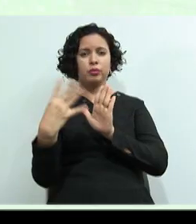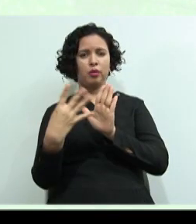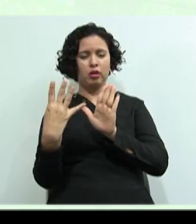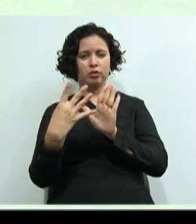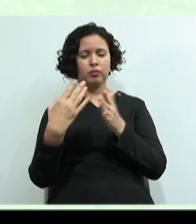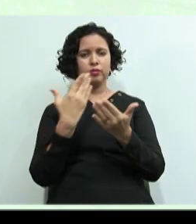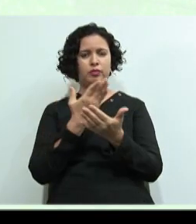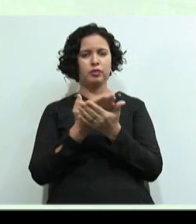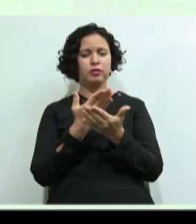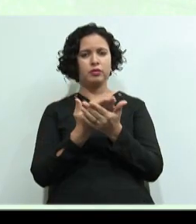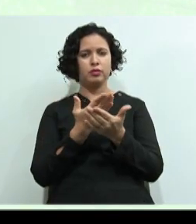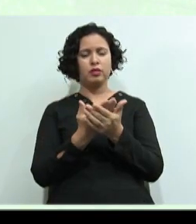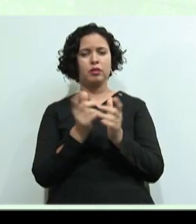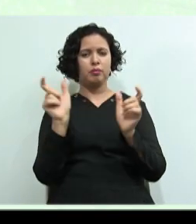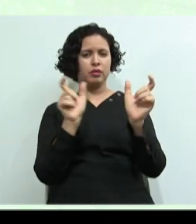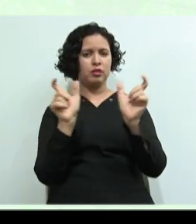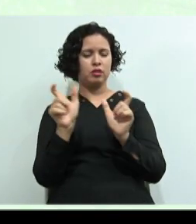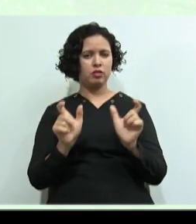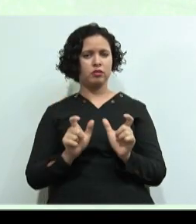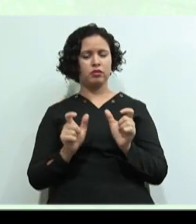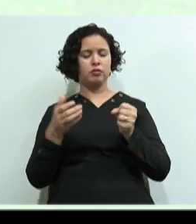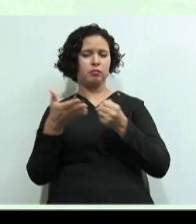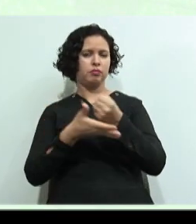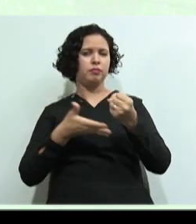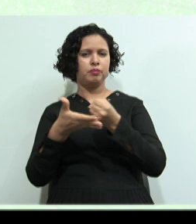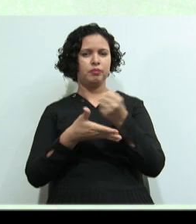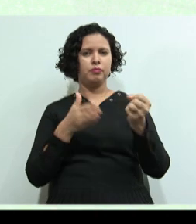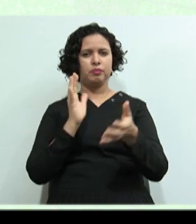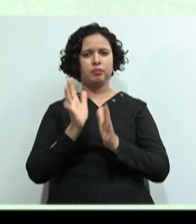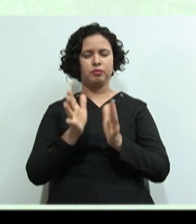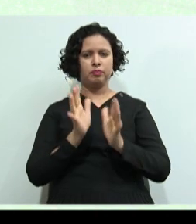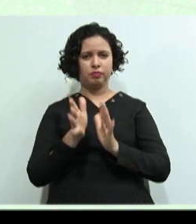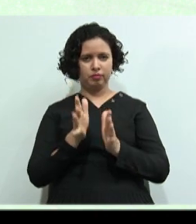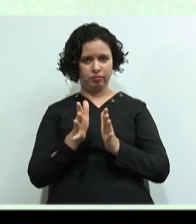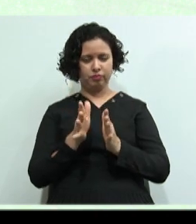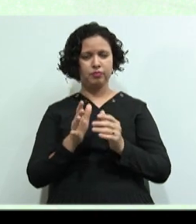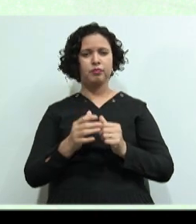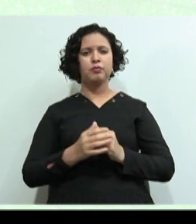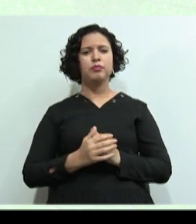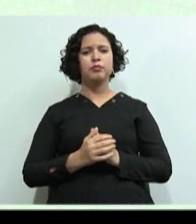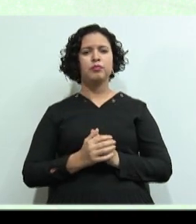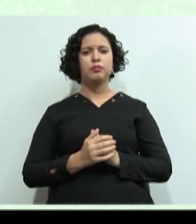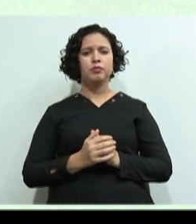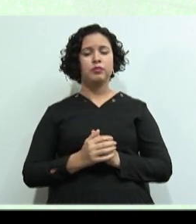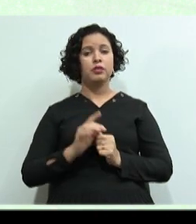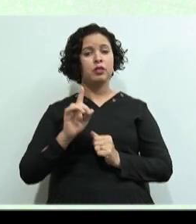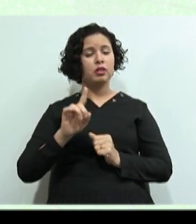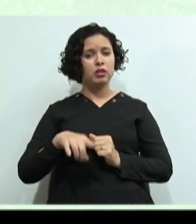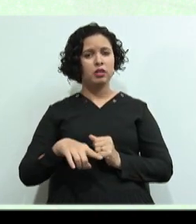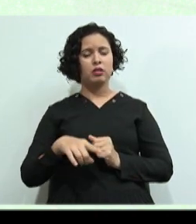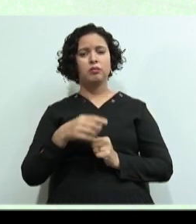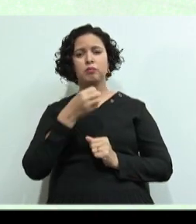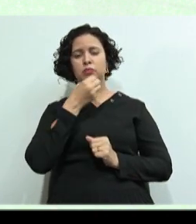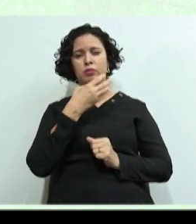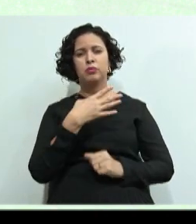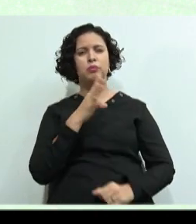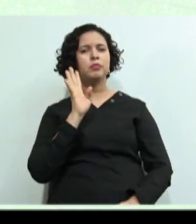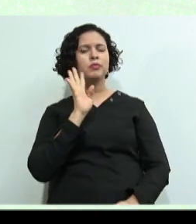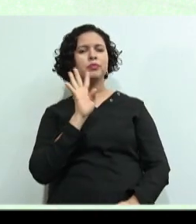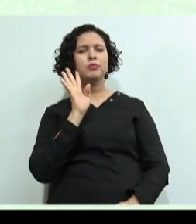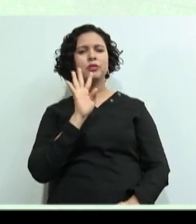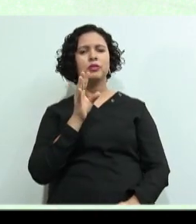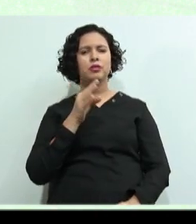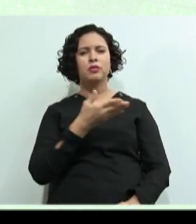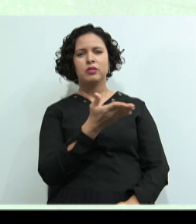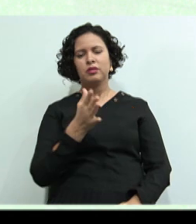Os vocabulários Básicos Em língua brasileira De sinais E essa é uma parte Muito legal Eu tenho certeza Que